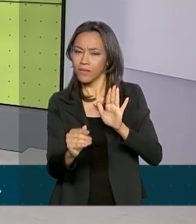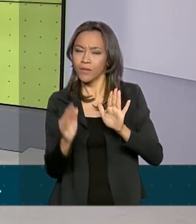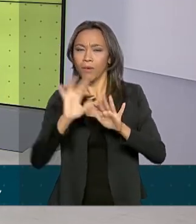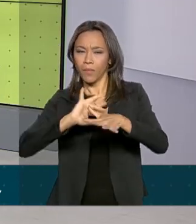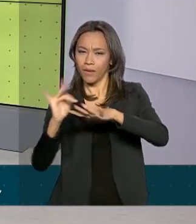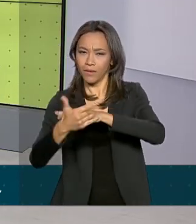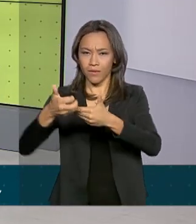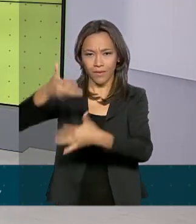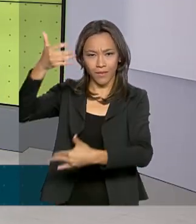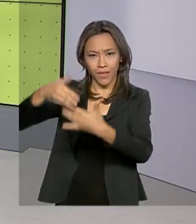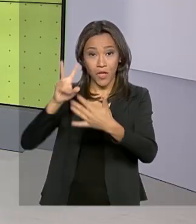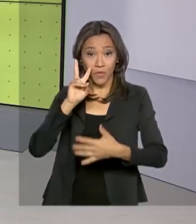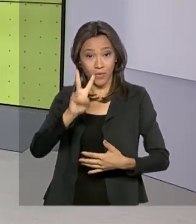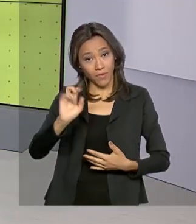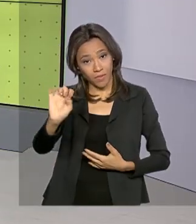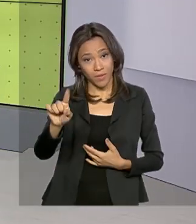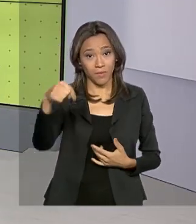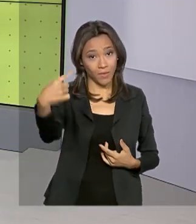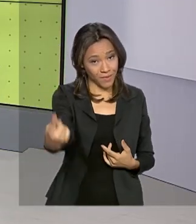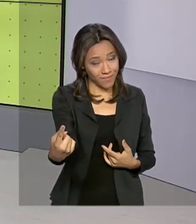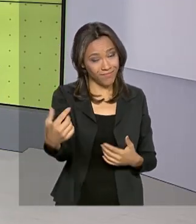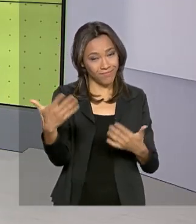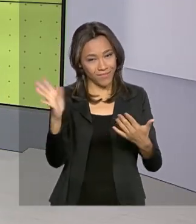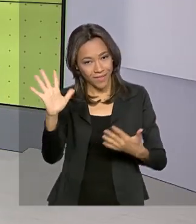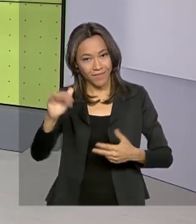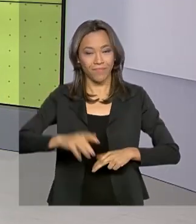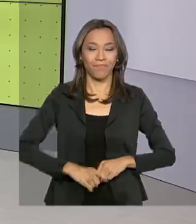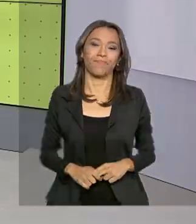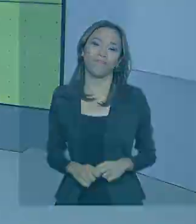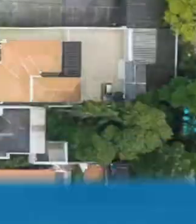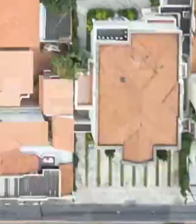sociais. Nos vemos, então, na próxima edição. Até lá!